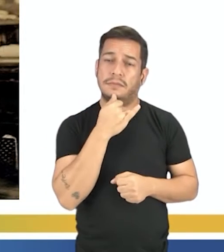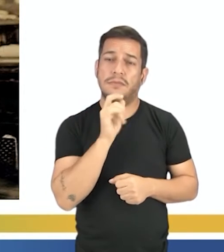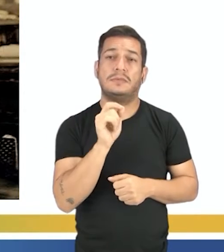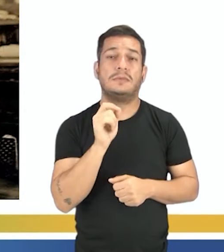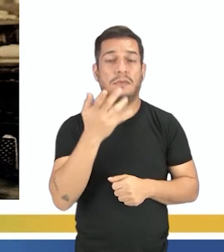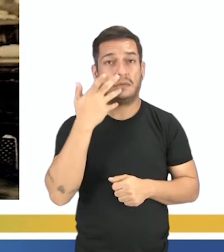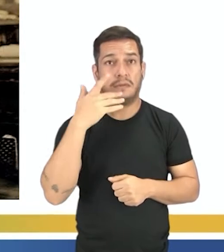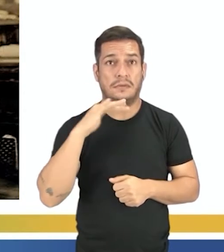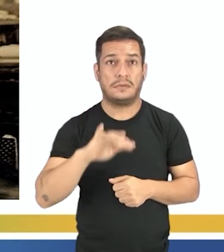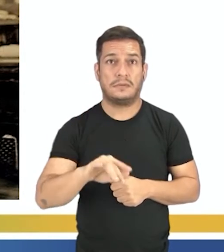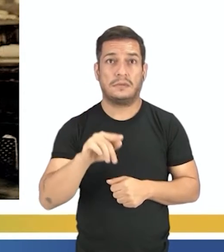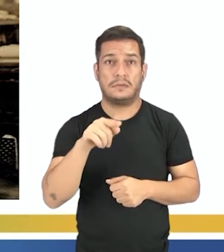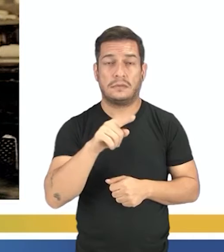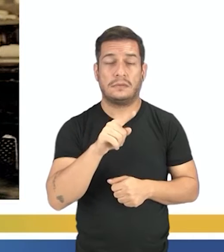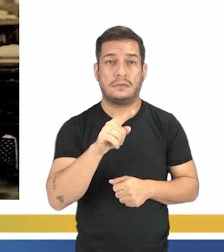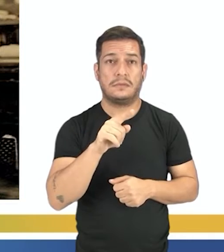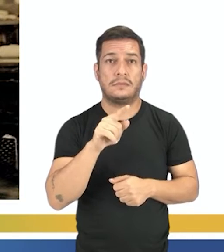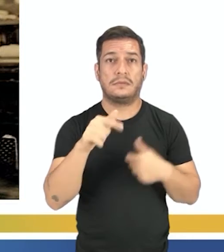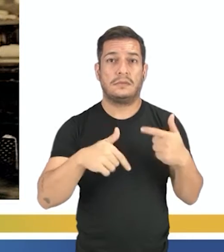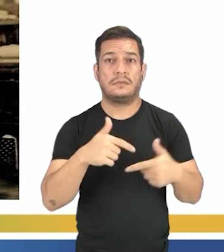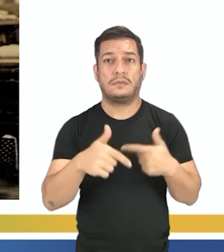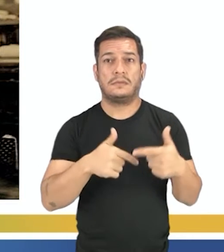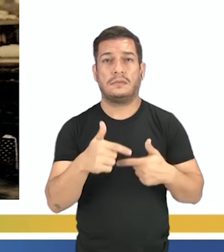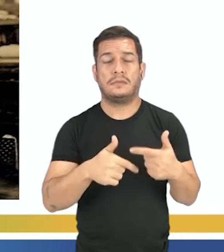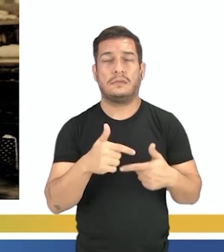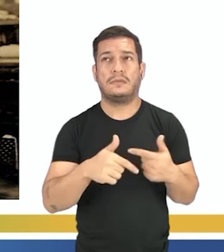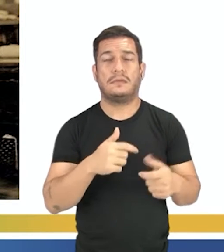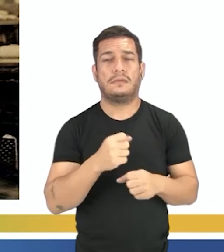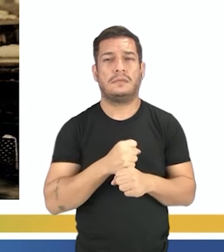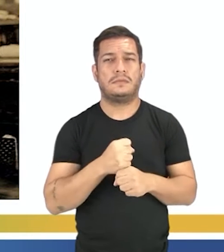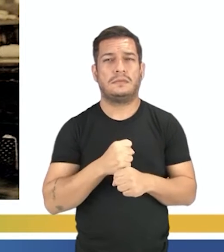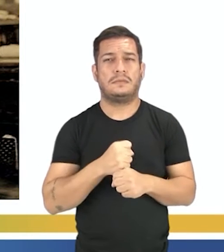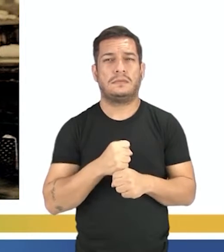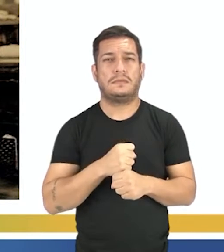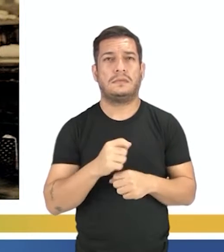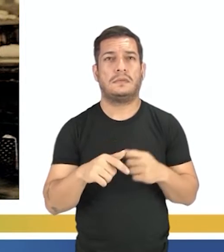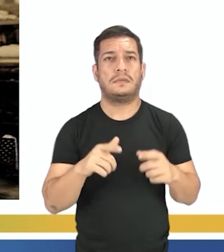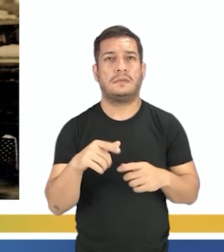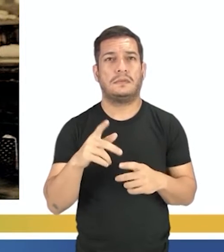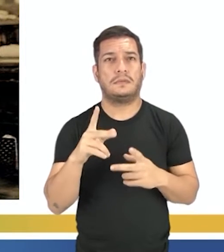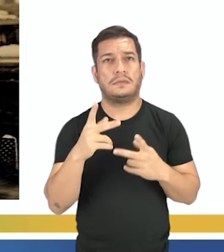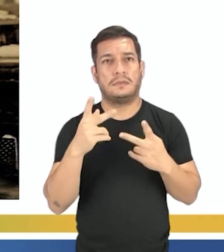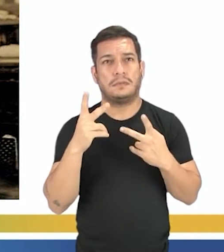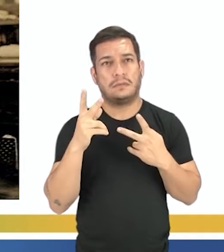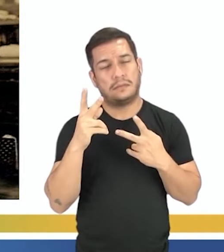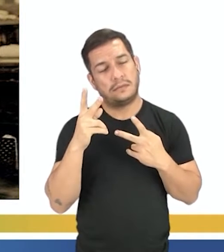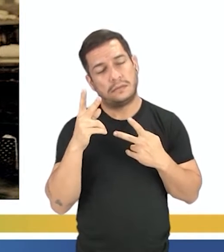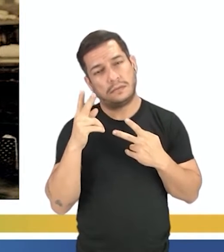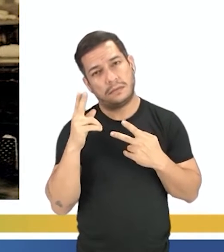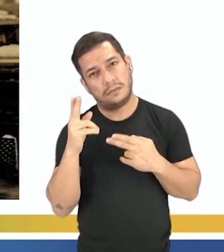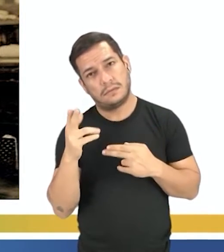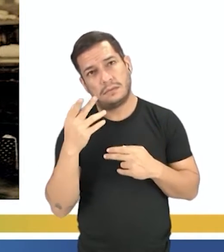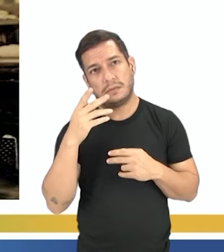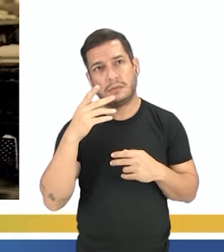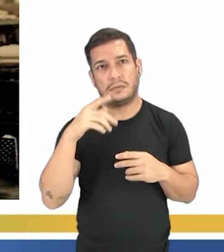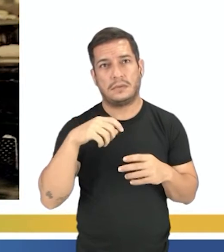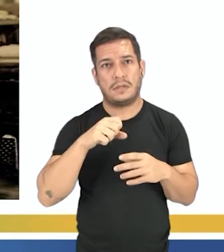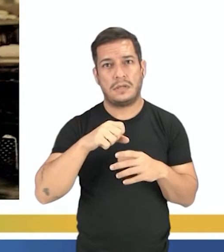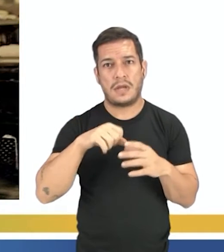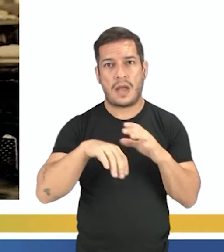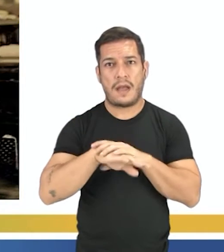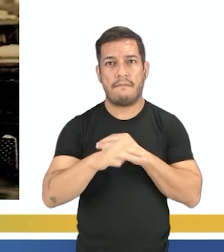que essas crianças trabalhavam tanto tempo que às vezes adormeciam nessas máquinas. E a mão